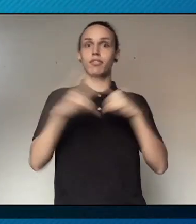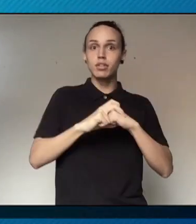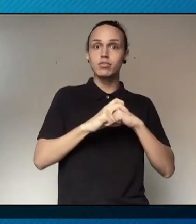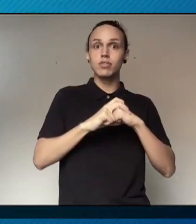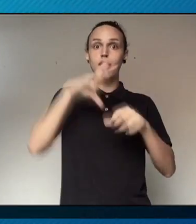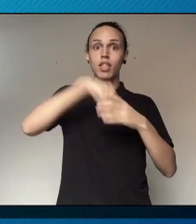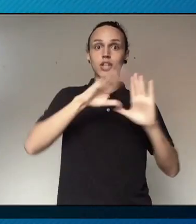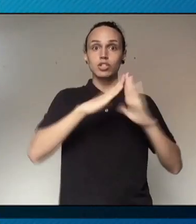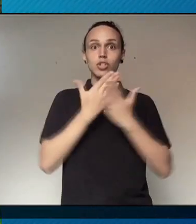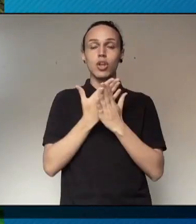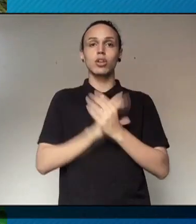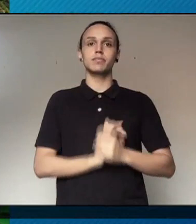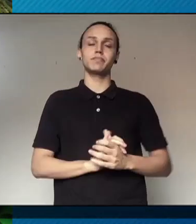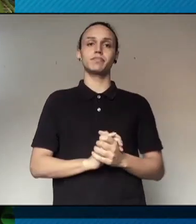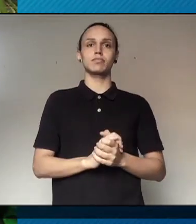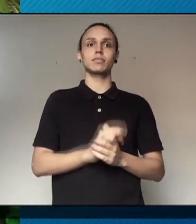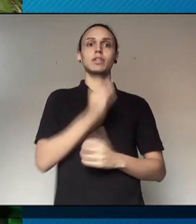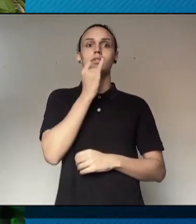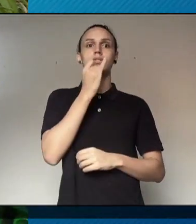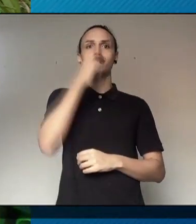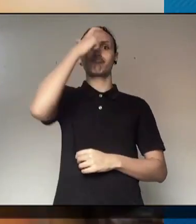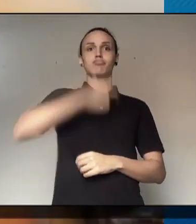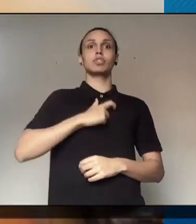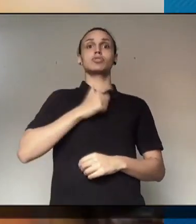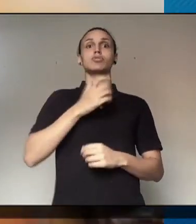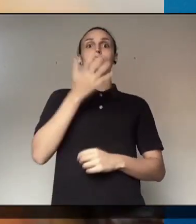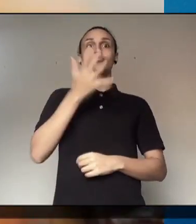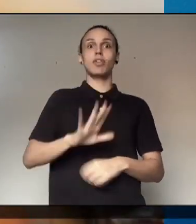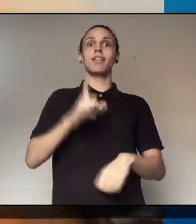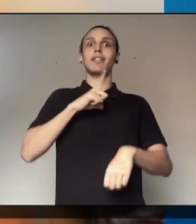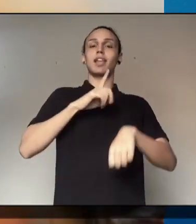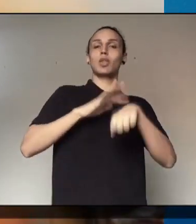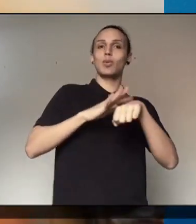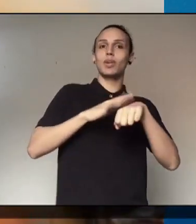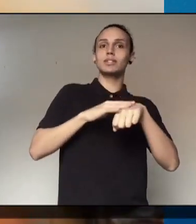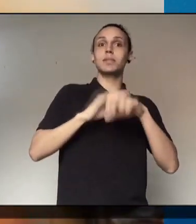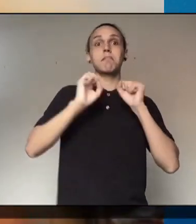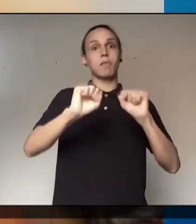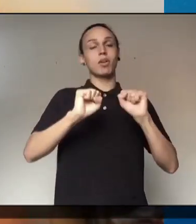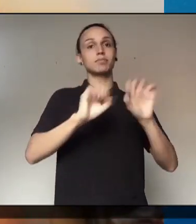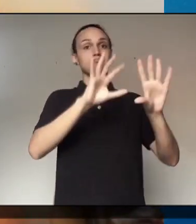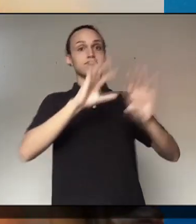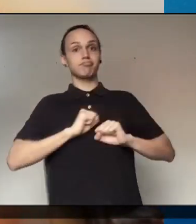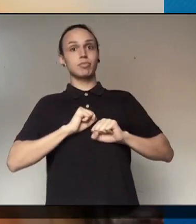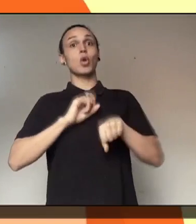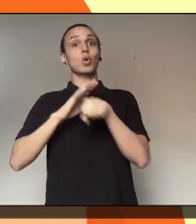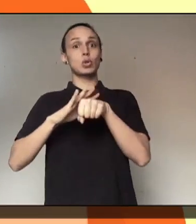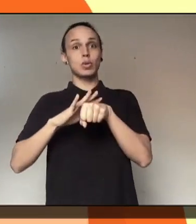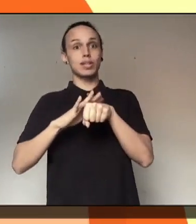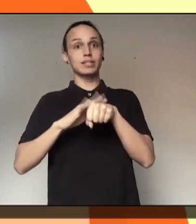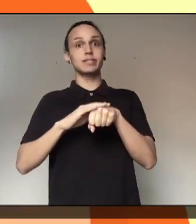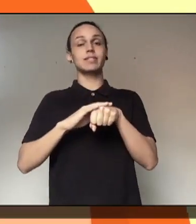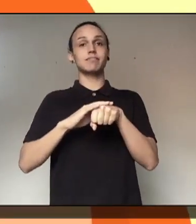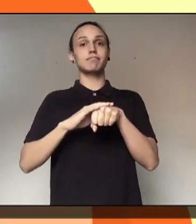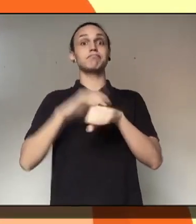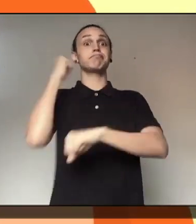da Covid-19. A gente pode ter, sim, a possibilidade de transmissão do vírus e, com isso, fazer com que pessoas